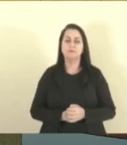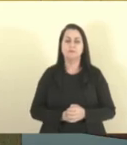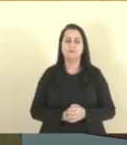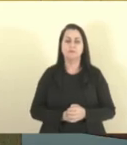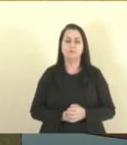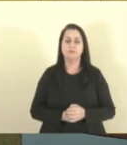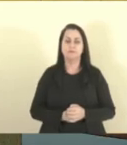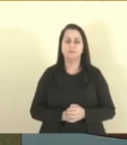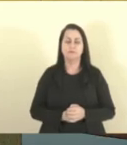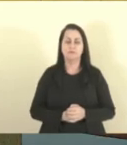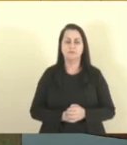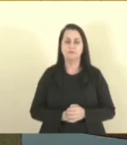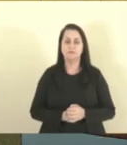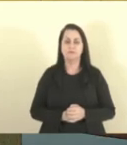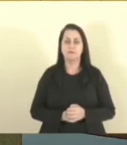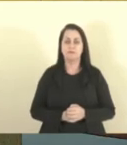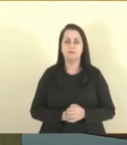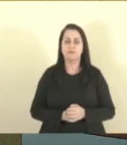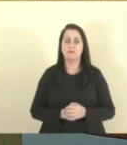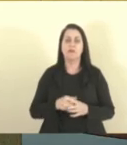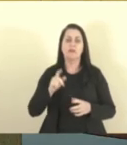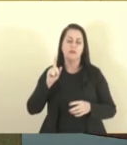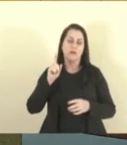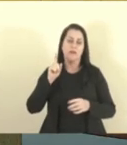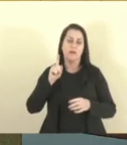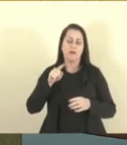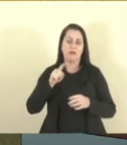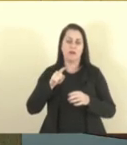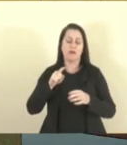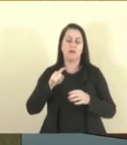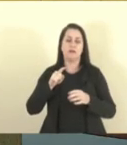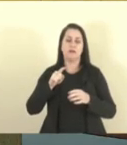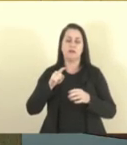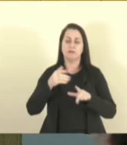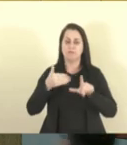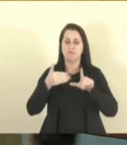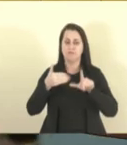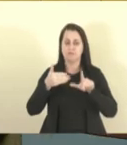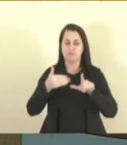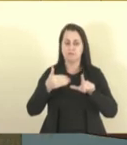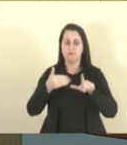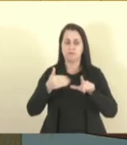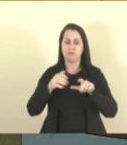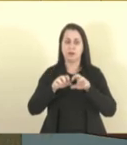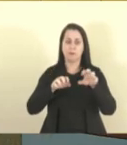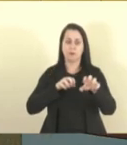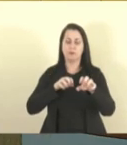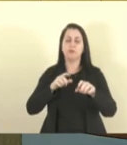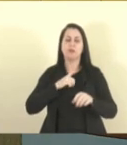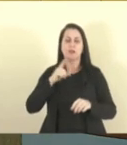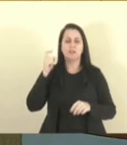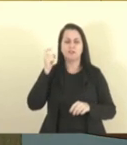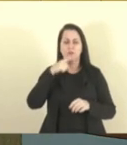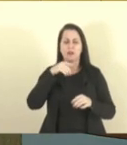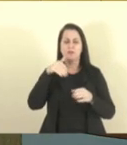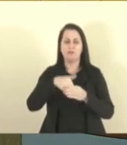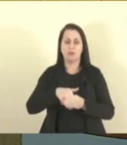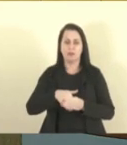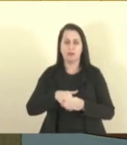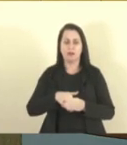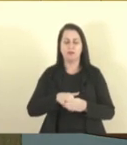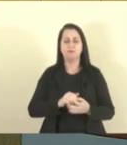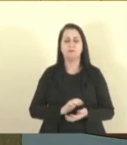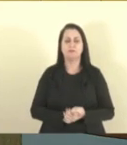deputado Irine Lopes, que está de forma virtual, também não registrou. Eu estou com dificuldade aqui de votar e